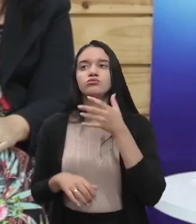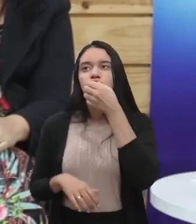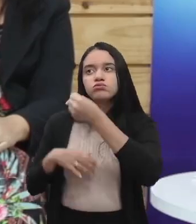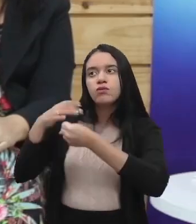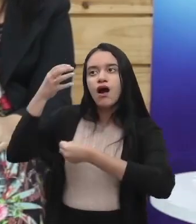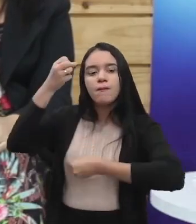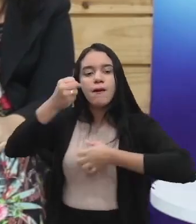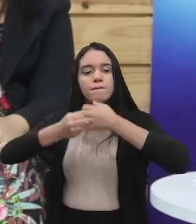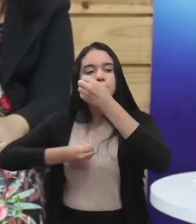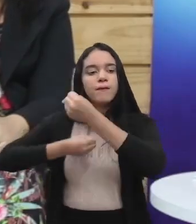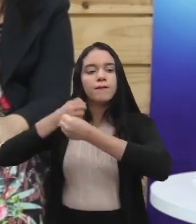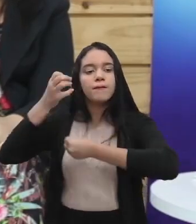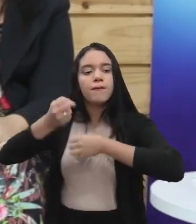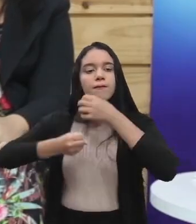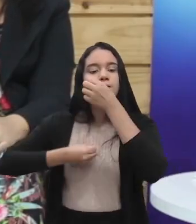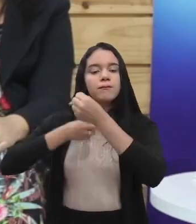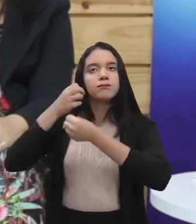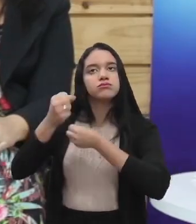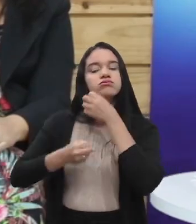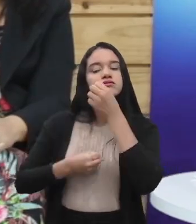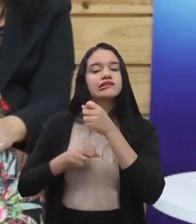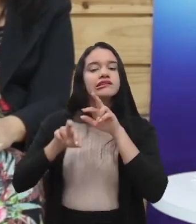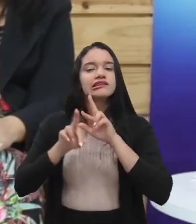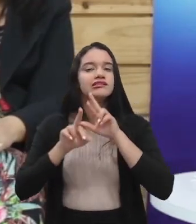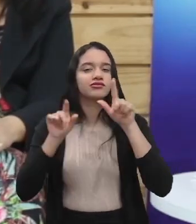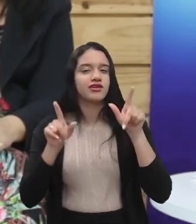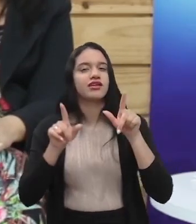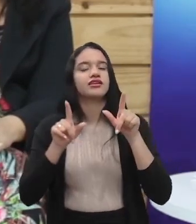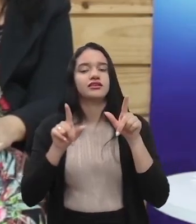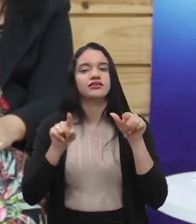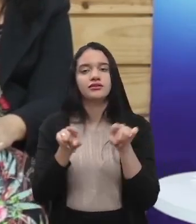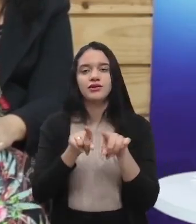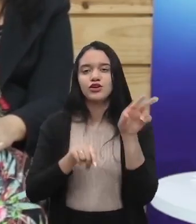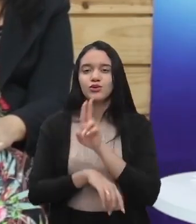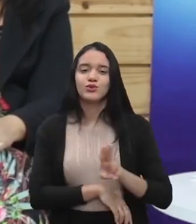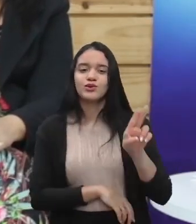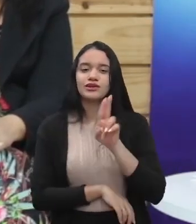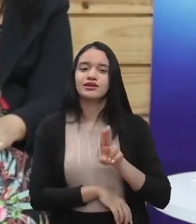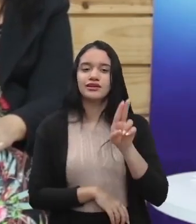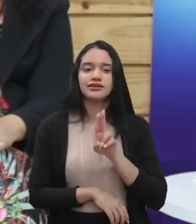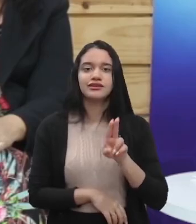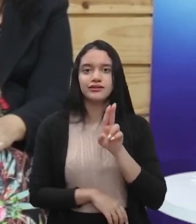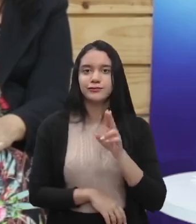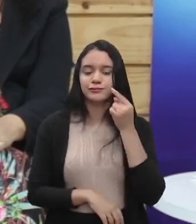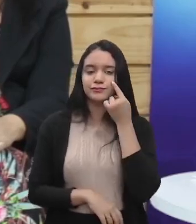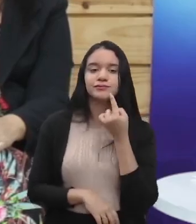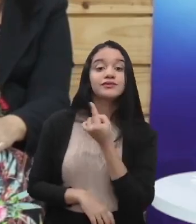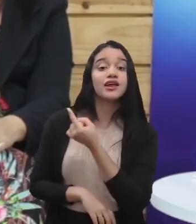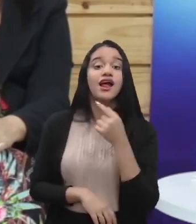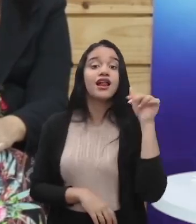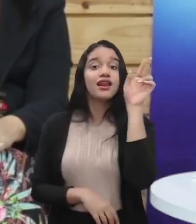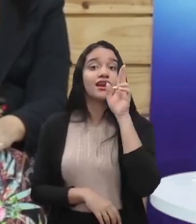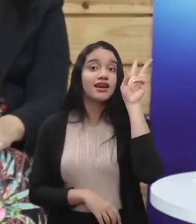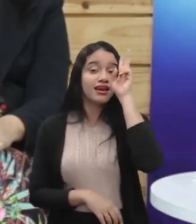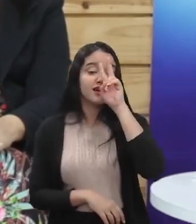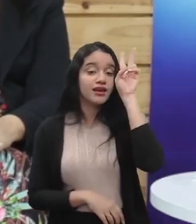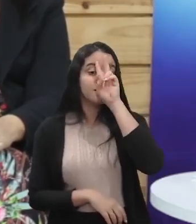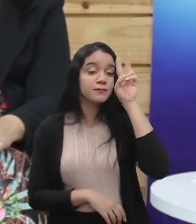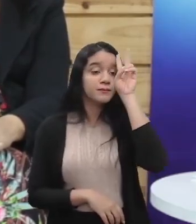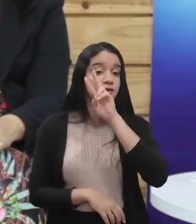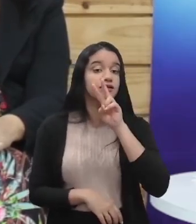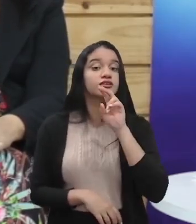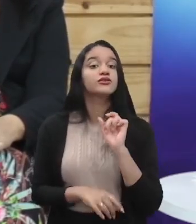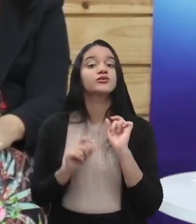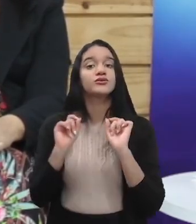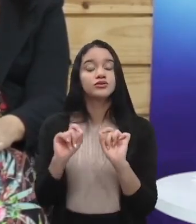vão fazendo diferentes pontos de ancoragem utilizando esse talabar tem Y aqui. Lembrando que essa linha de vida, esse